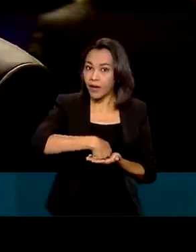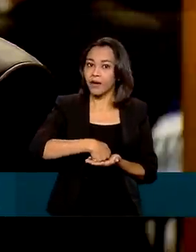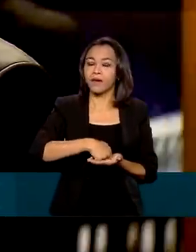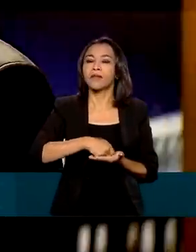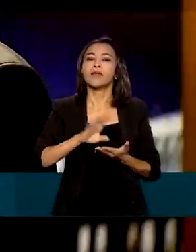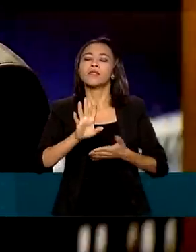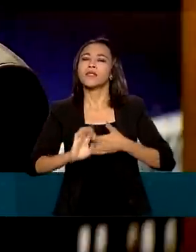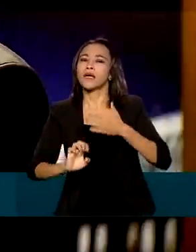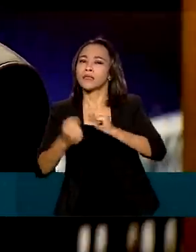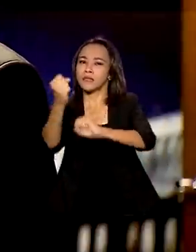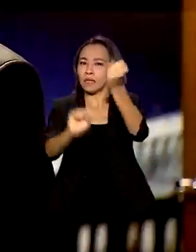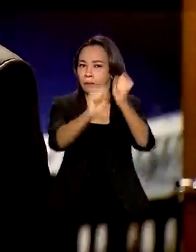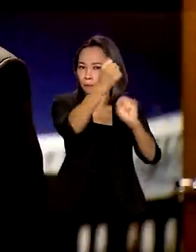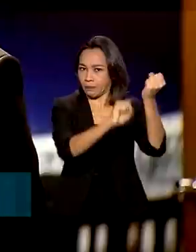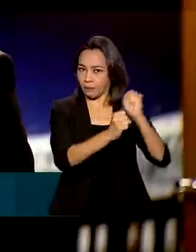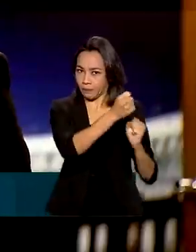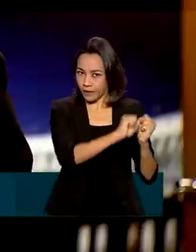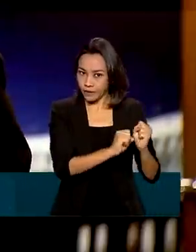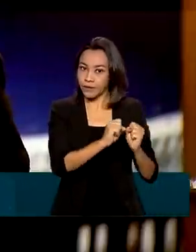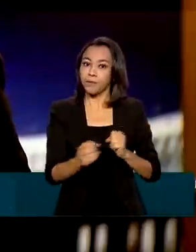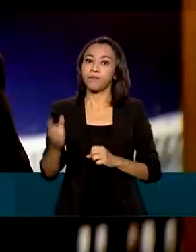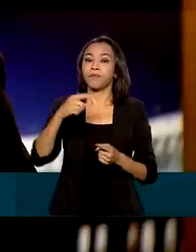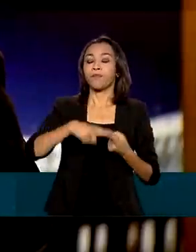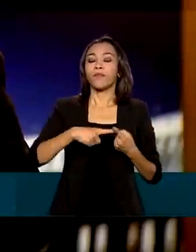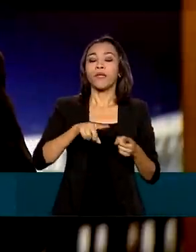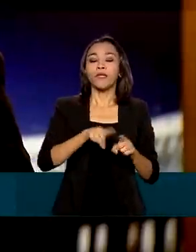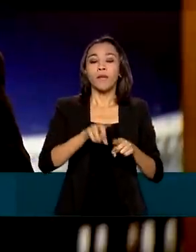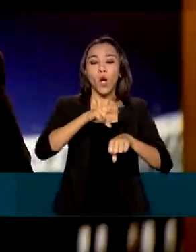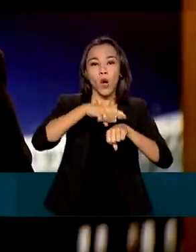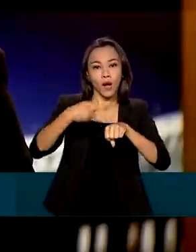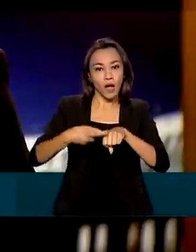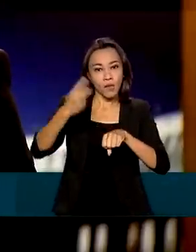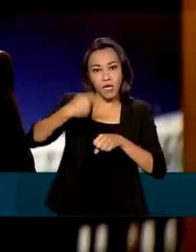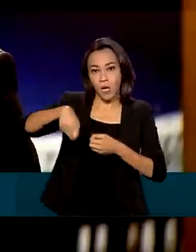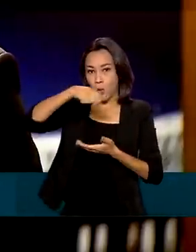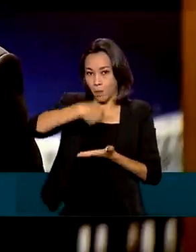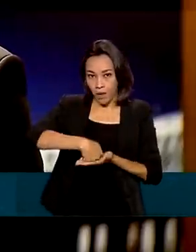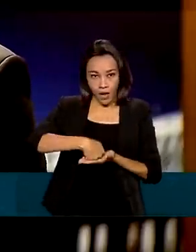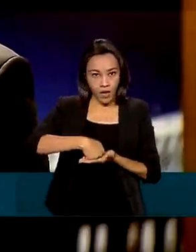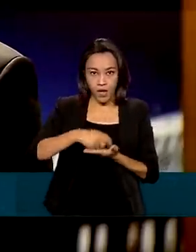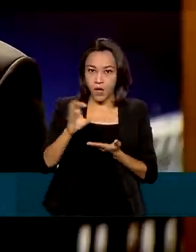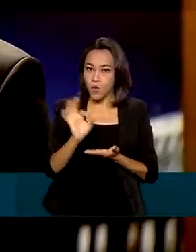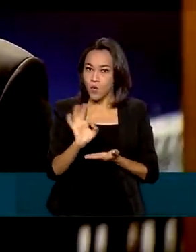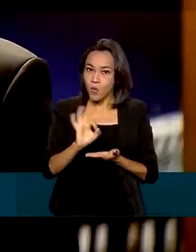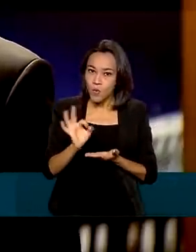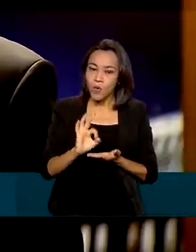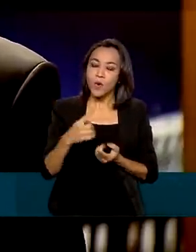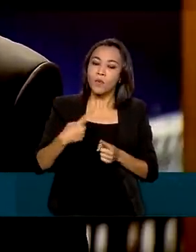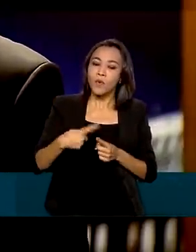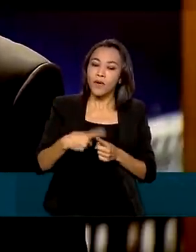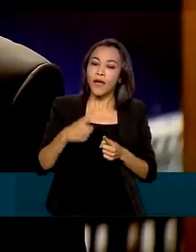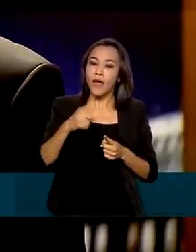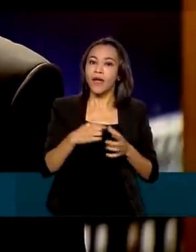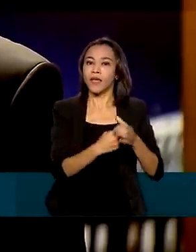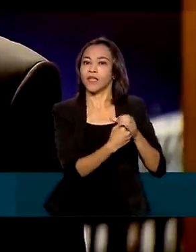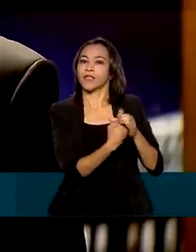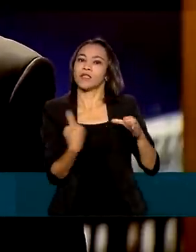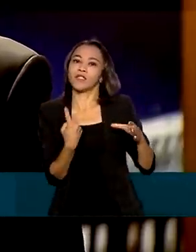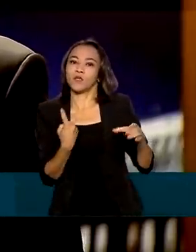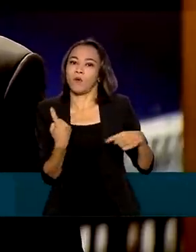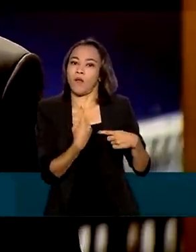Os consumidores do estado de Roraima, que não pagam bandeira pelo fato do estado de Roraima ser isolado.